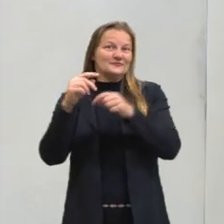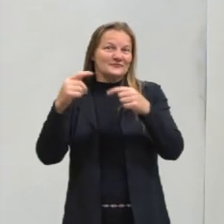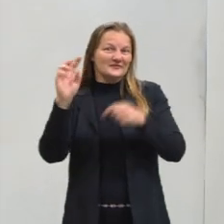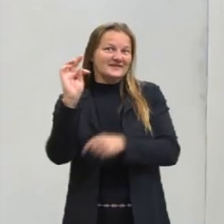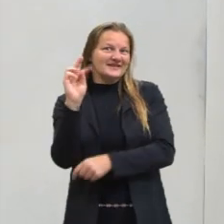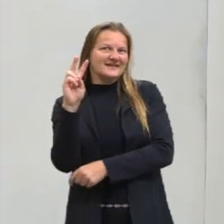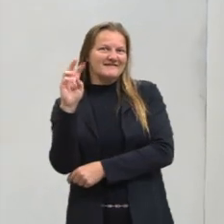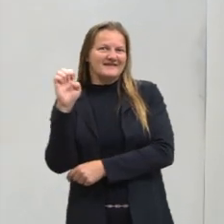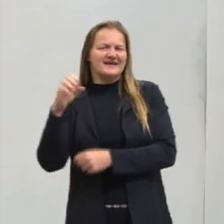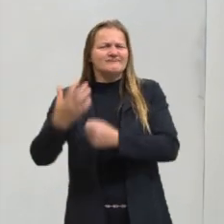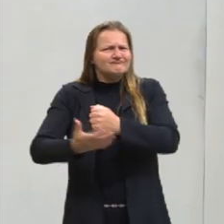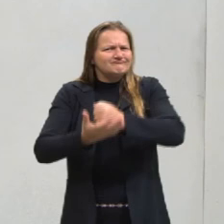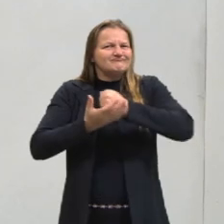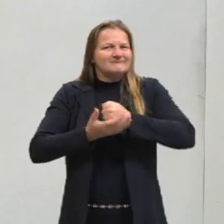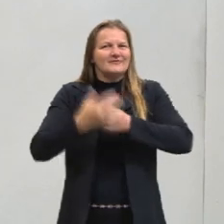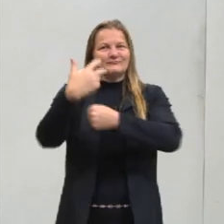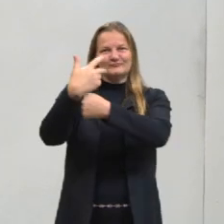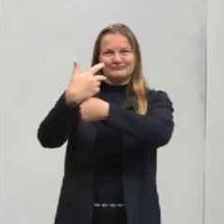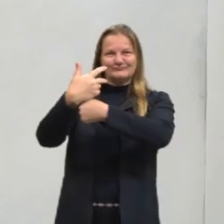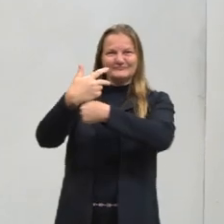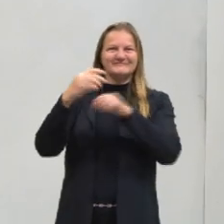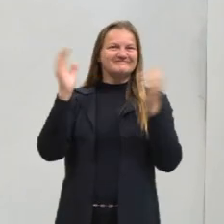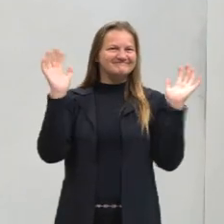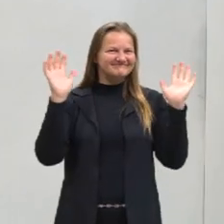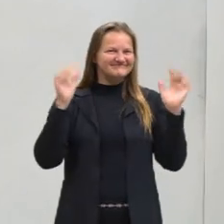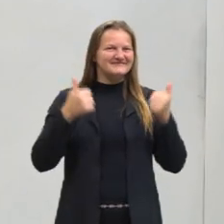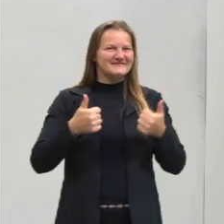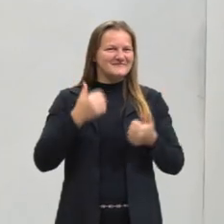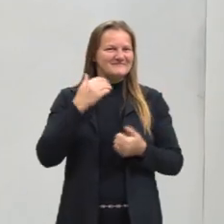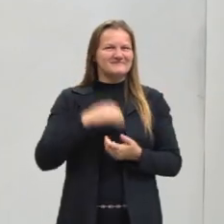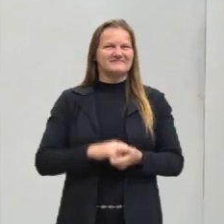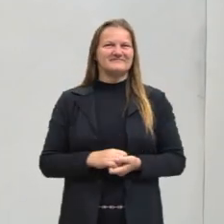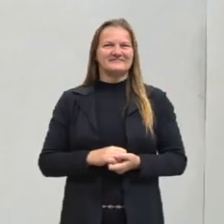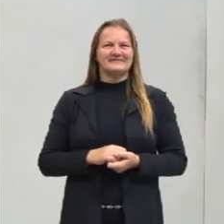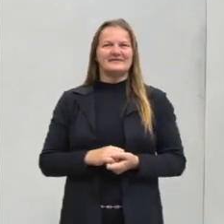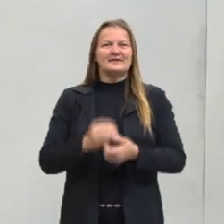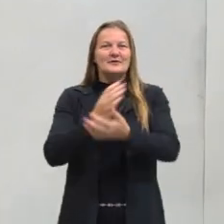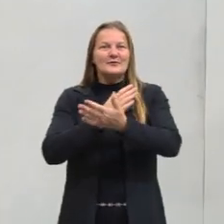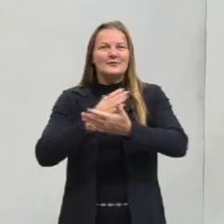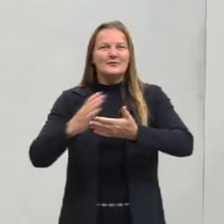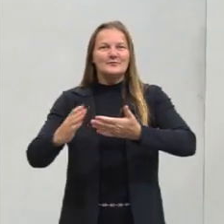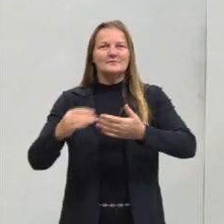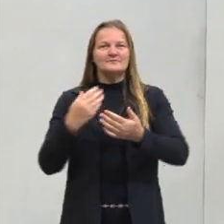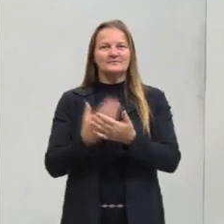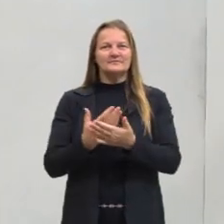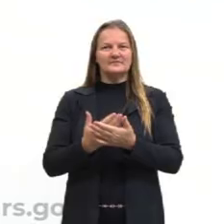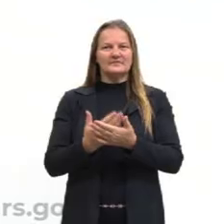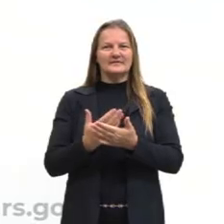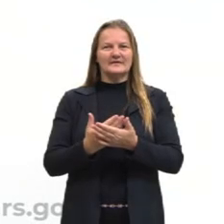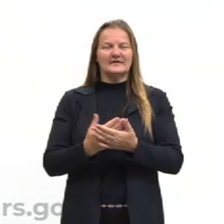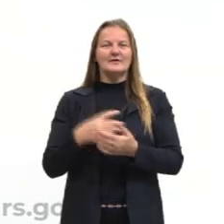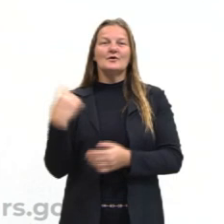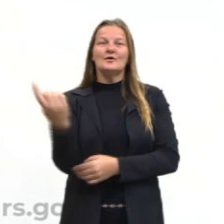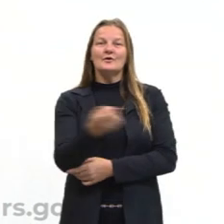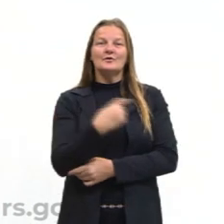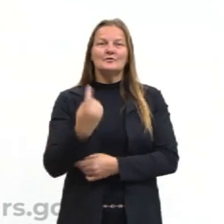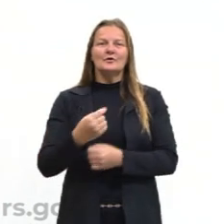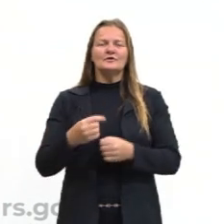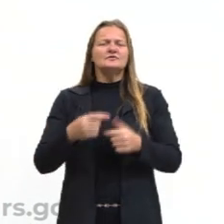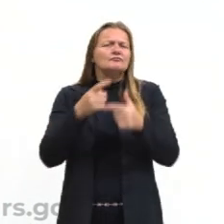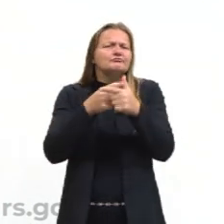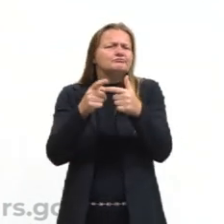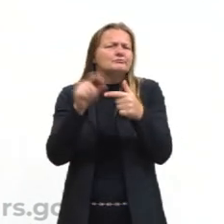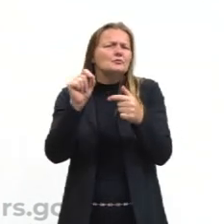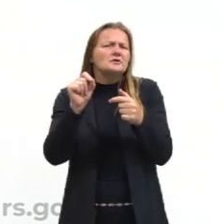muito aqui a gravar o programa. Valeu, gurizada! E vamos começar, então, nossa aula com a nossa situação problema,